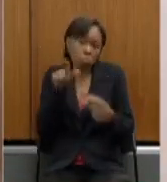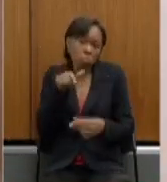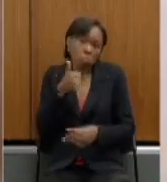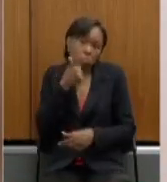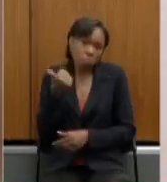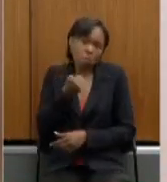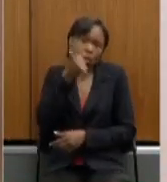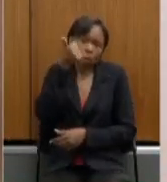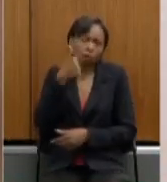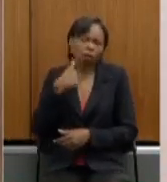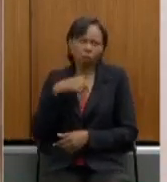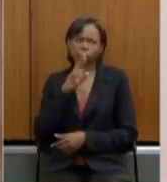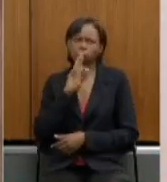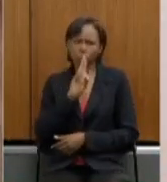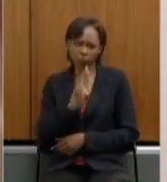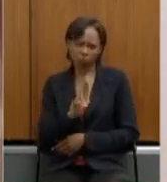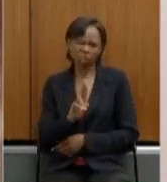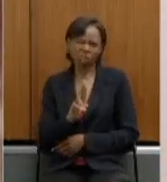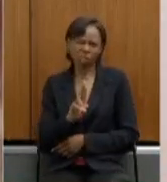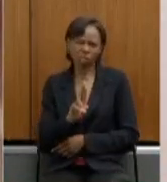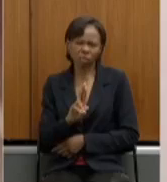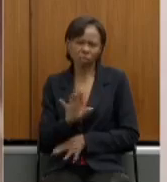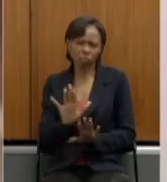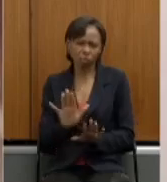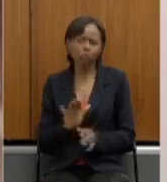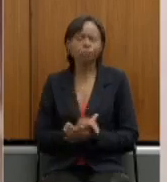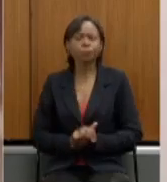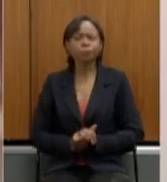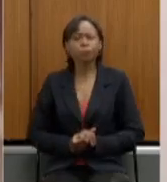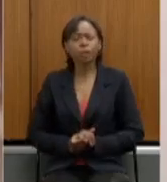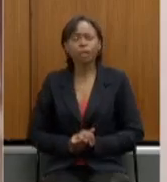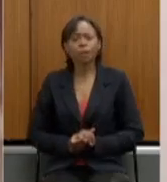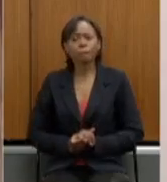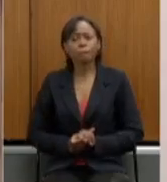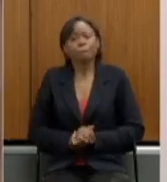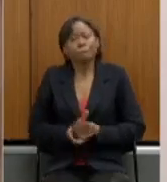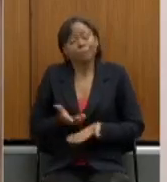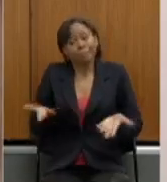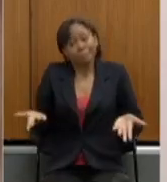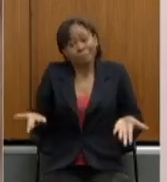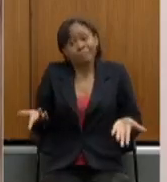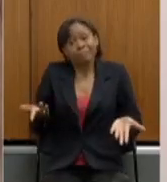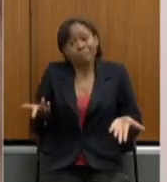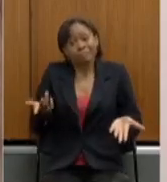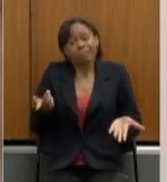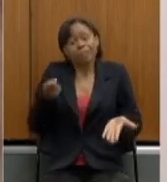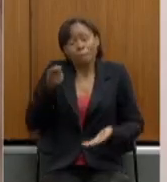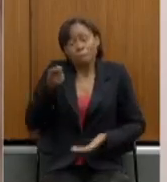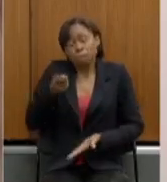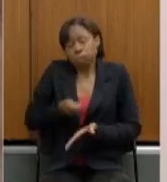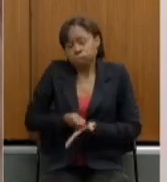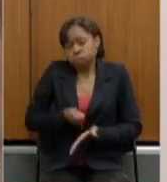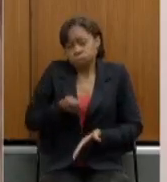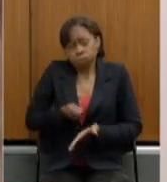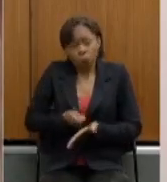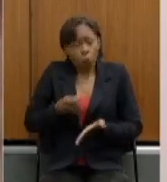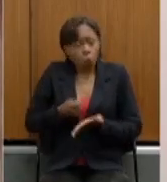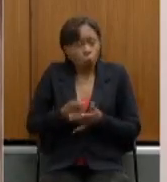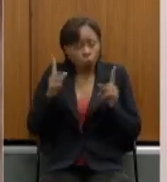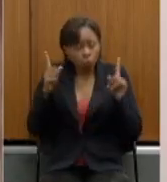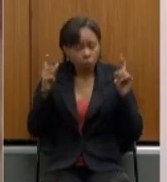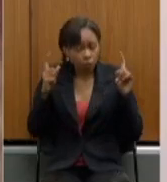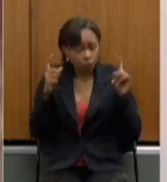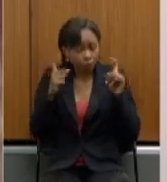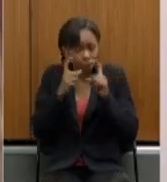respondido isso enfim foi muito duro foi muito duro a reforma da Previdência para